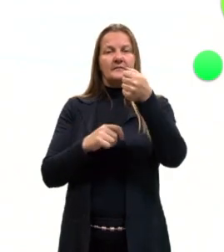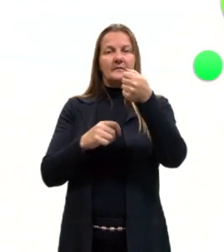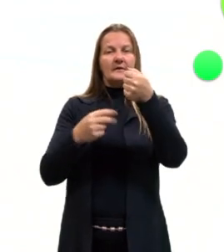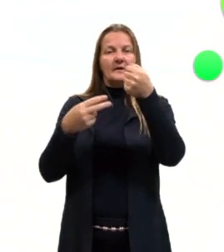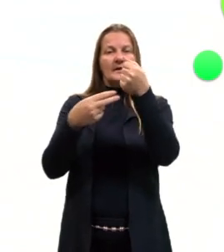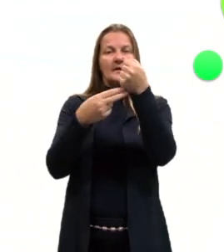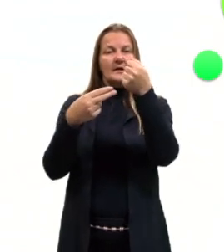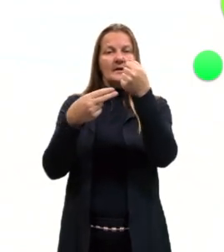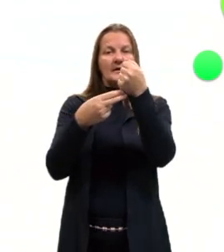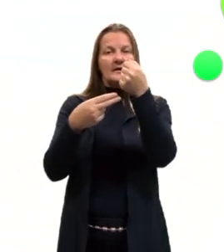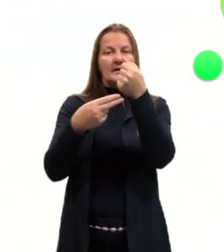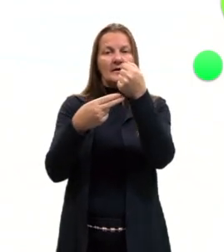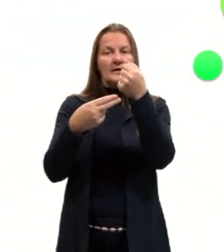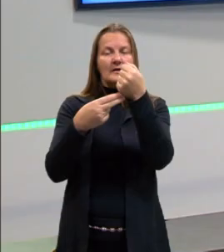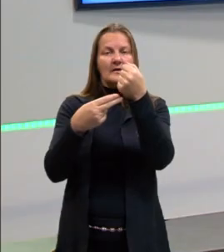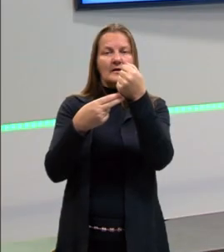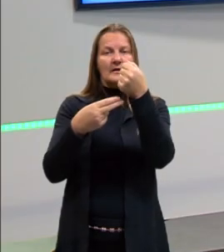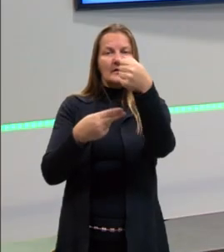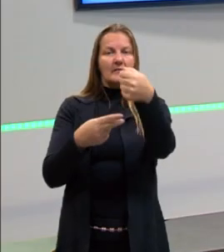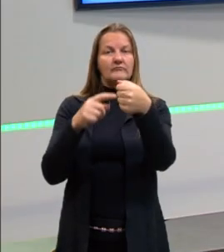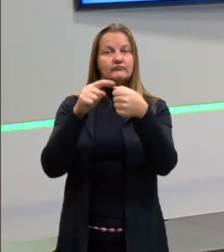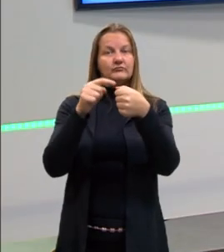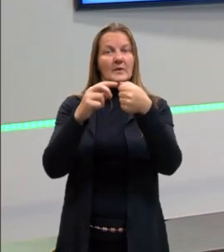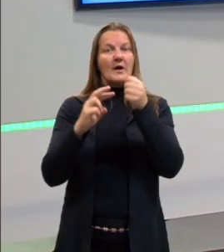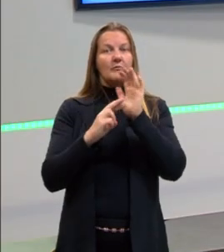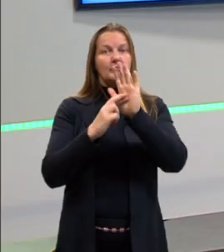Adenina, representada pela letra A.